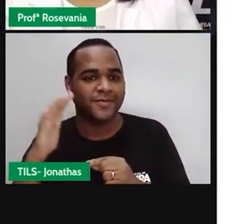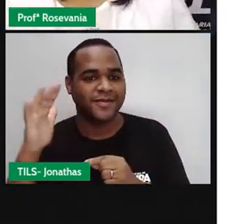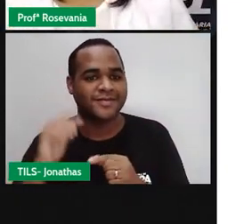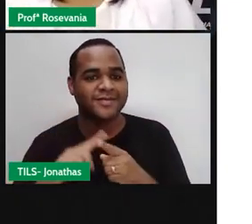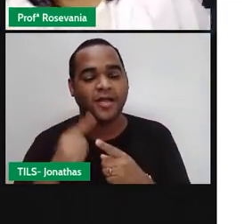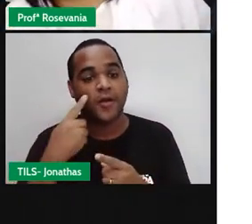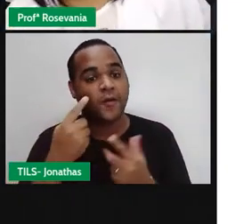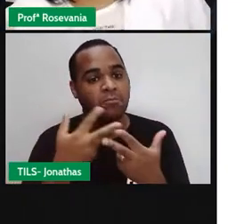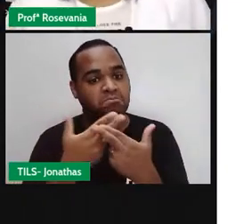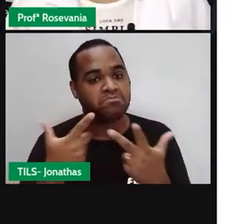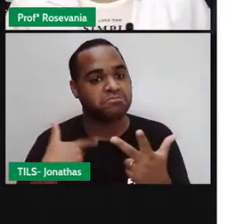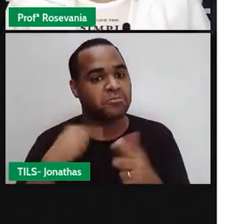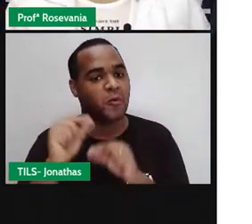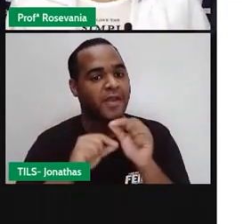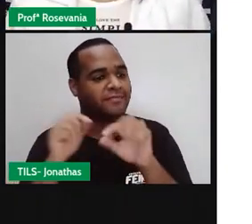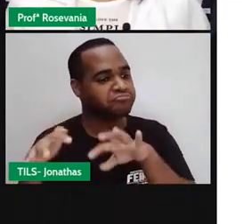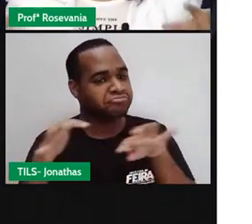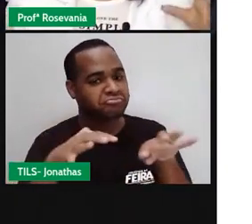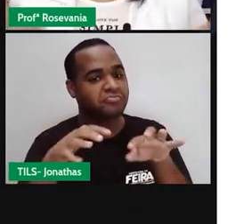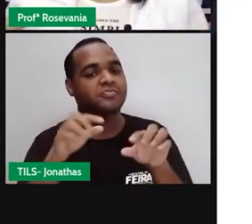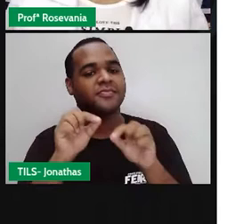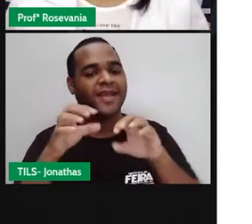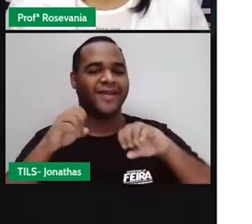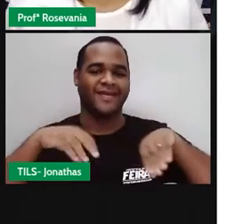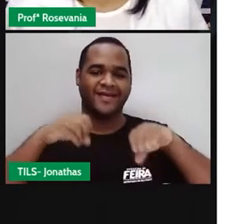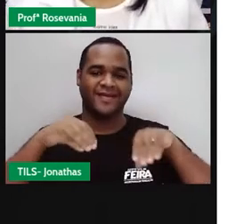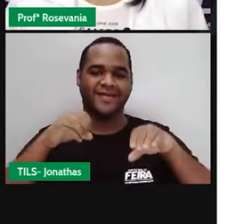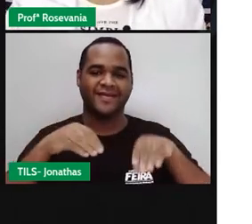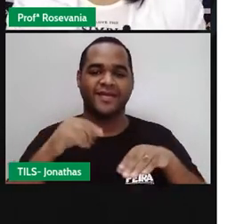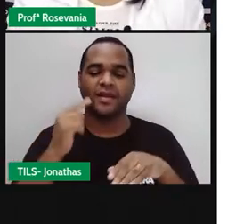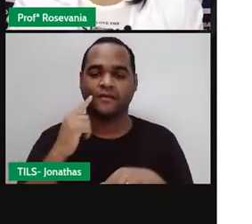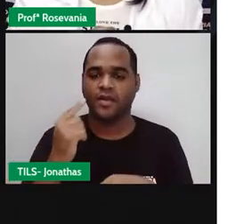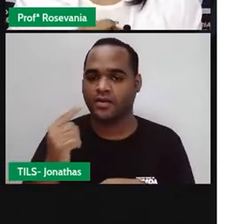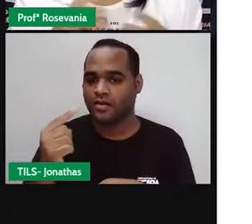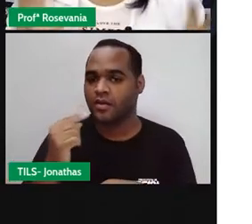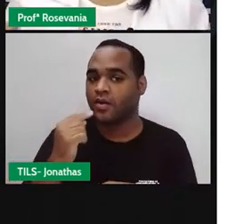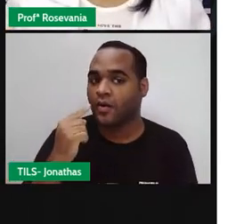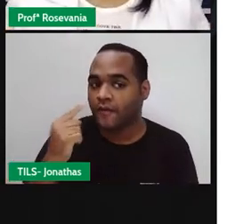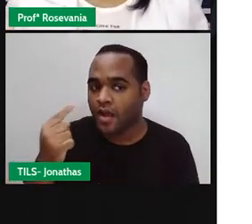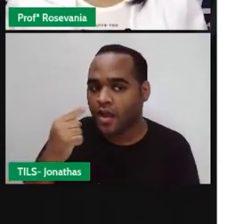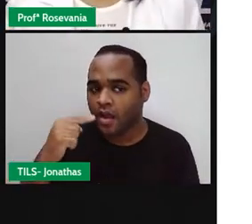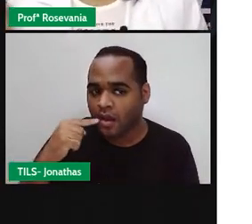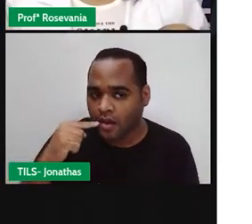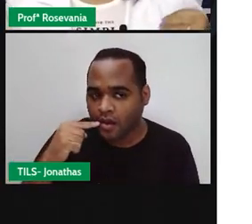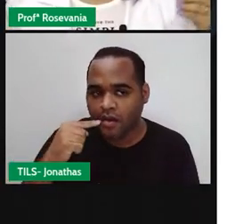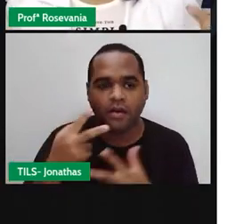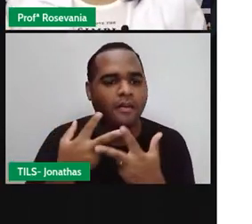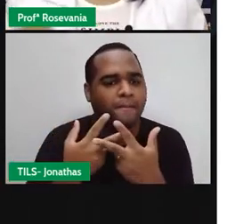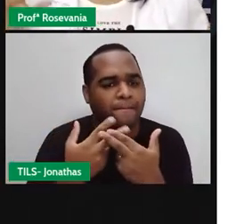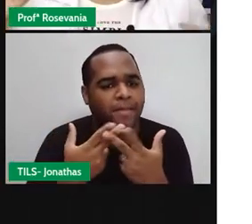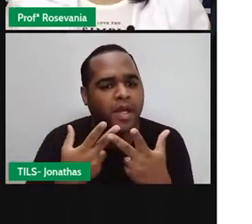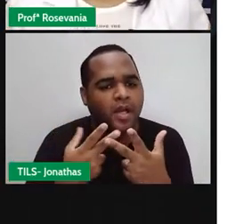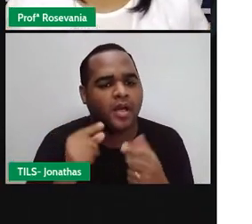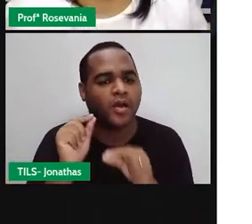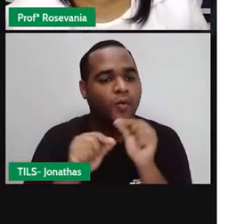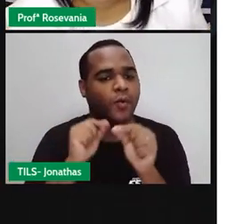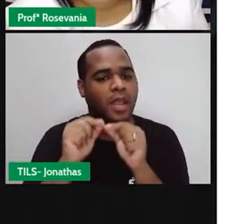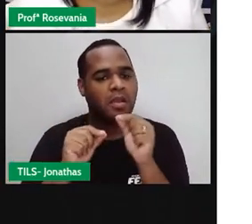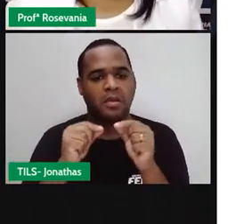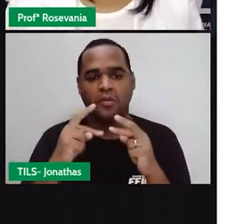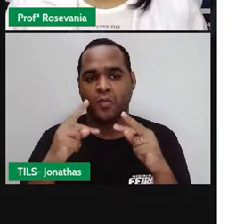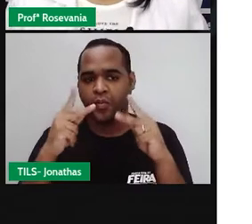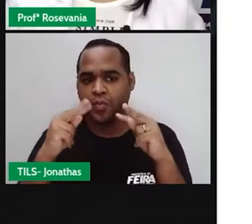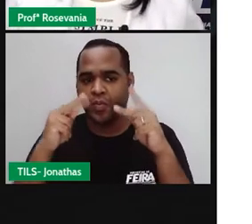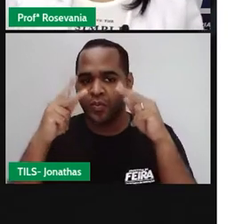do assunto da aula de hoje. Então, pelo termômetro, você já deve estar pensando que nós vamos falar de aumento de